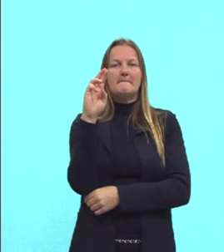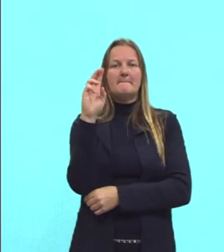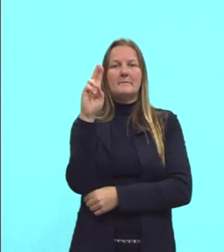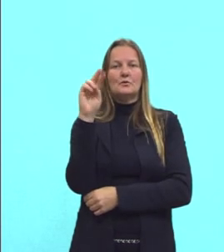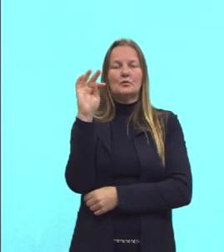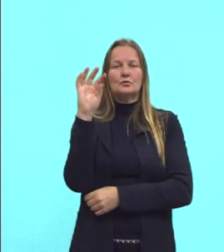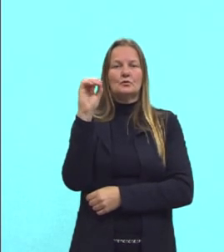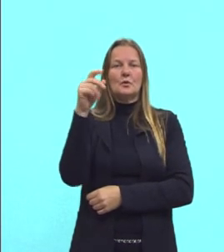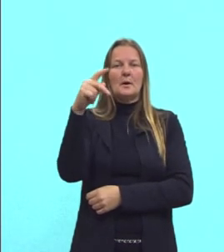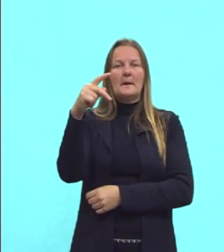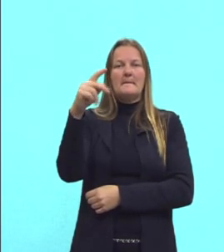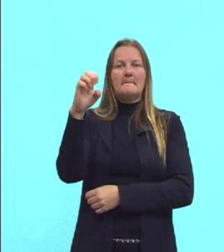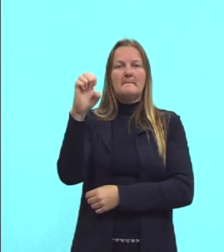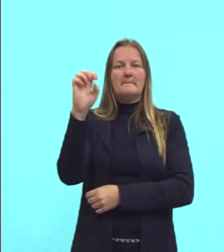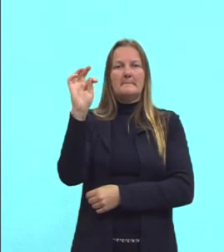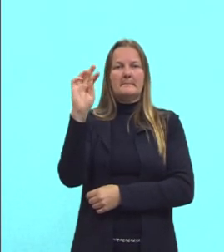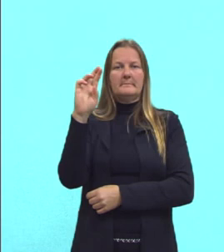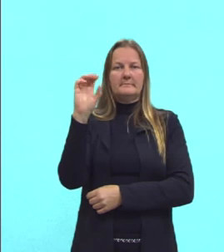questões aqui que nós temos